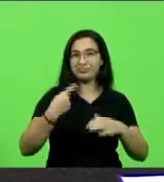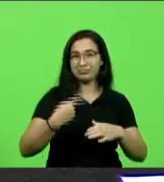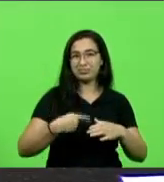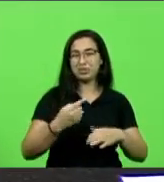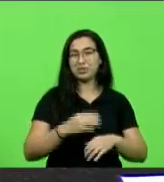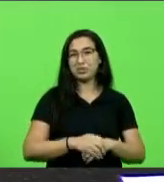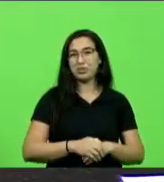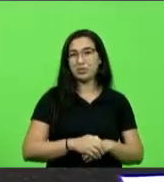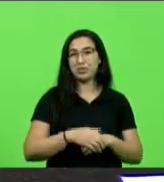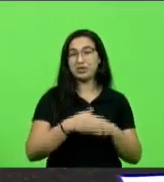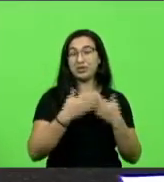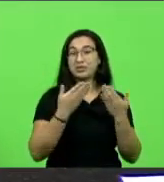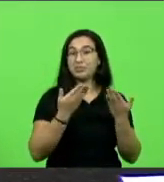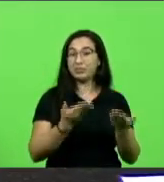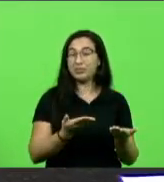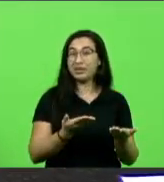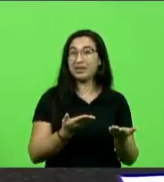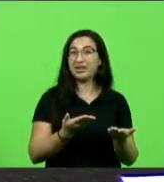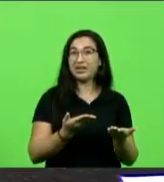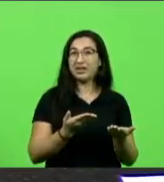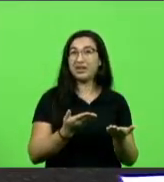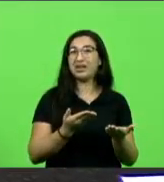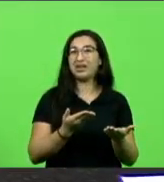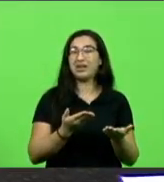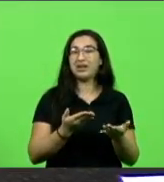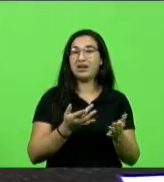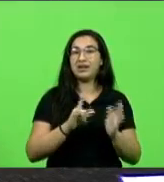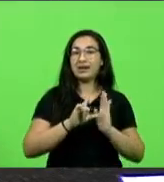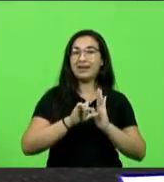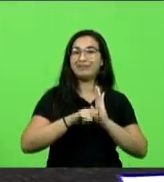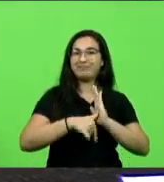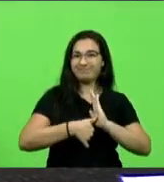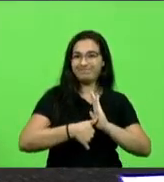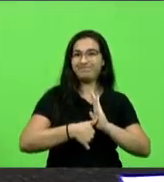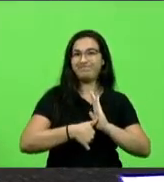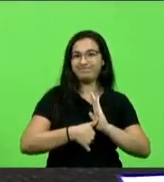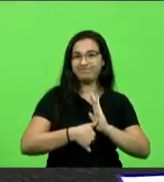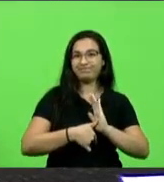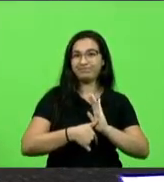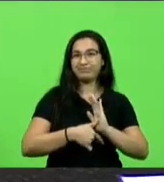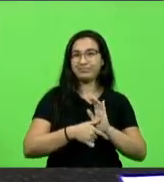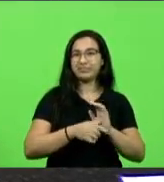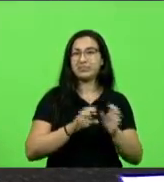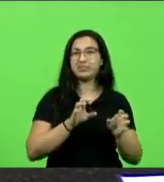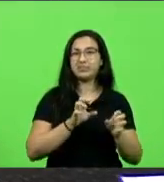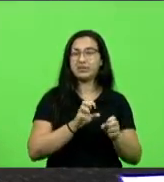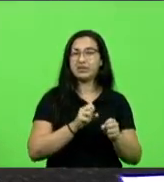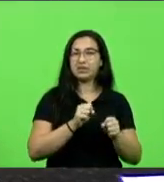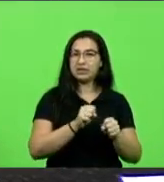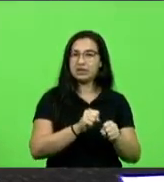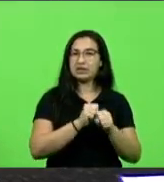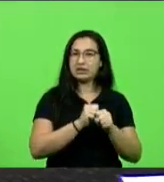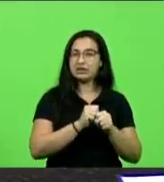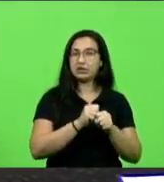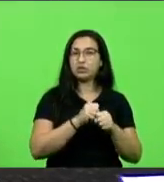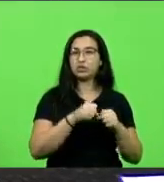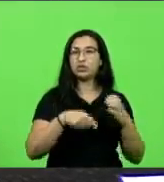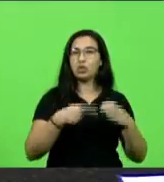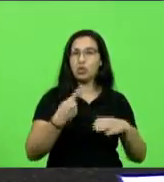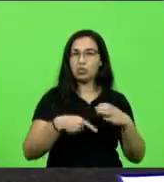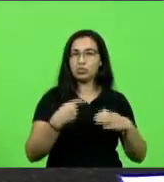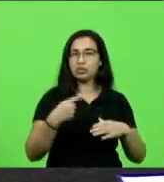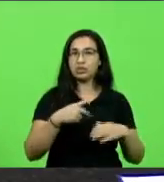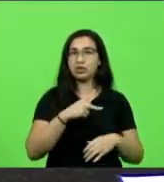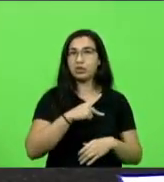foi deliberadamente atrasado. Ele foi segurado em uma comissão, onde a presidente é